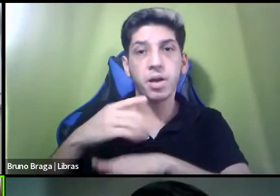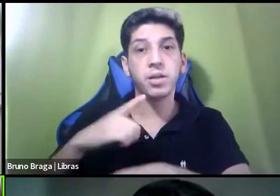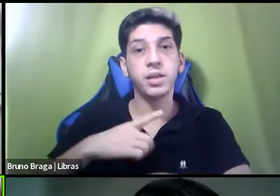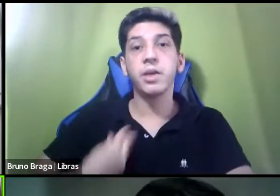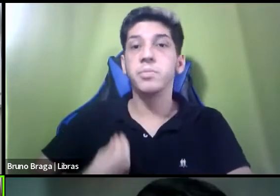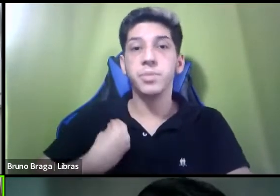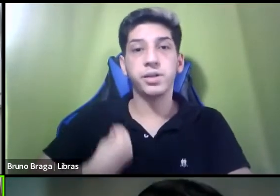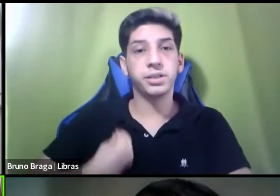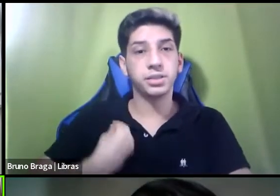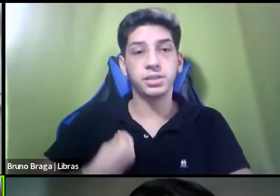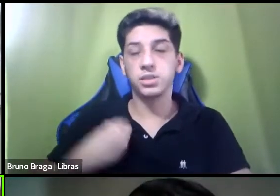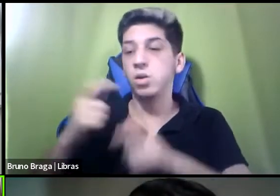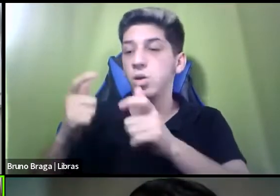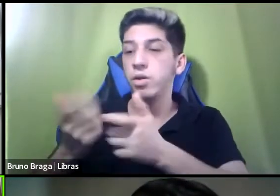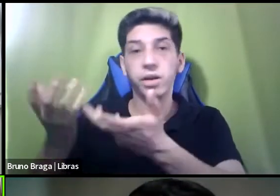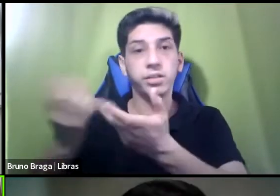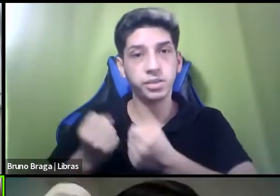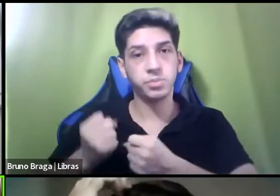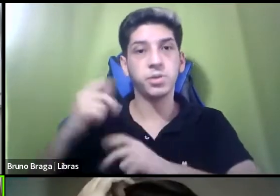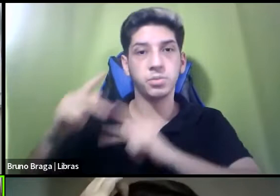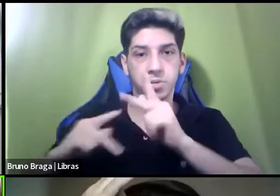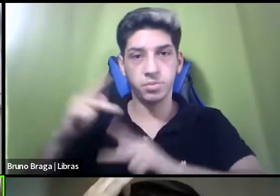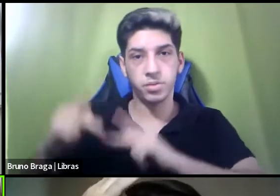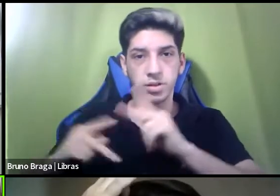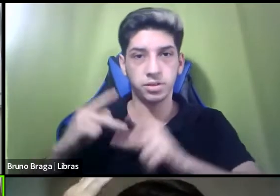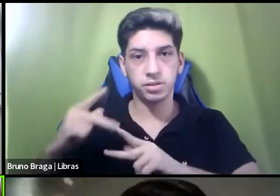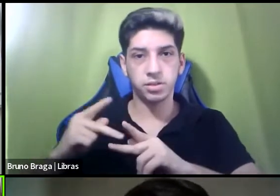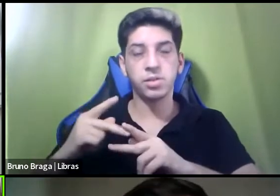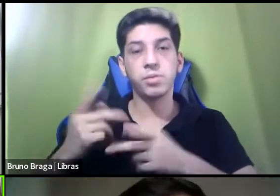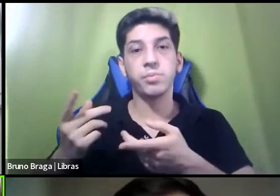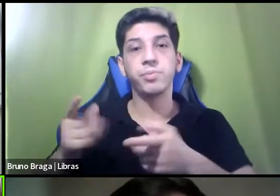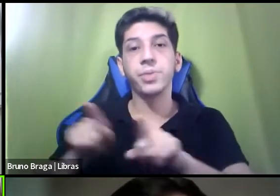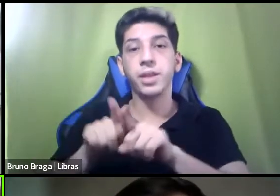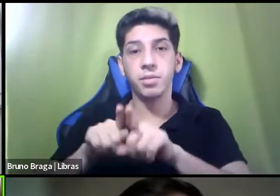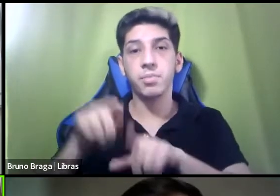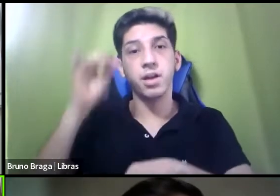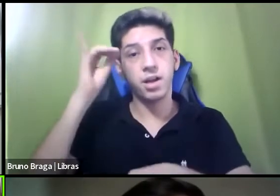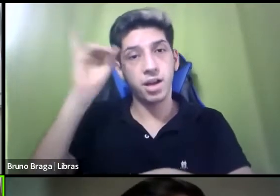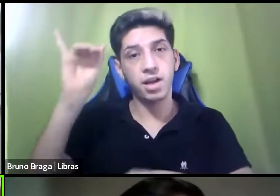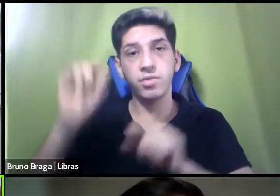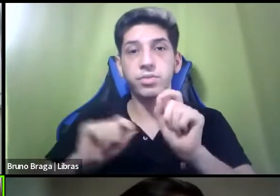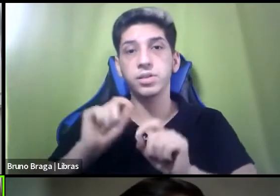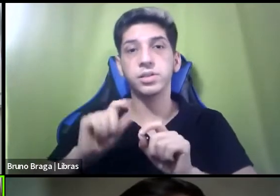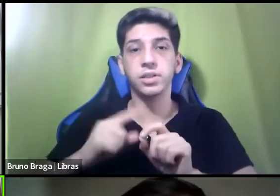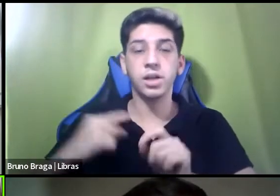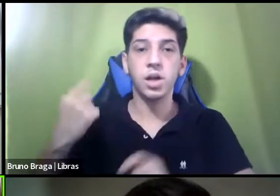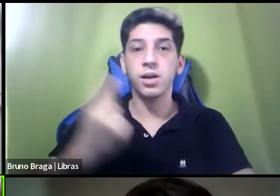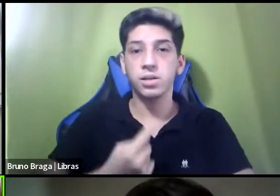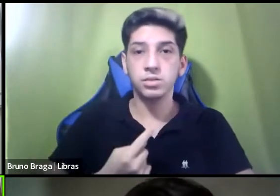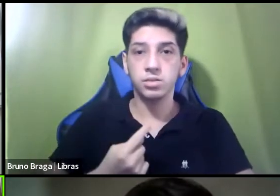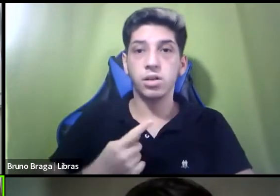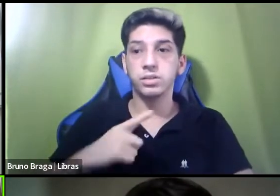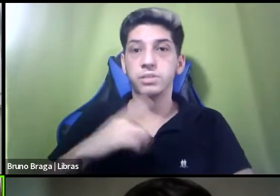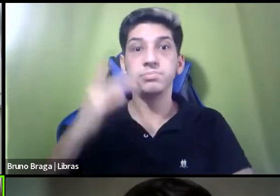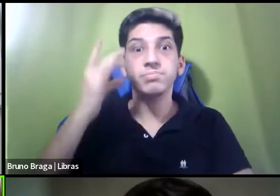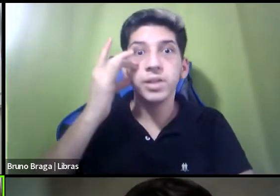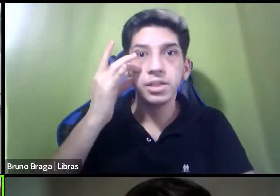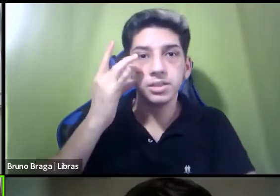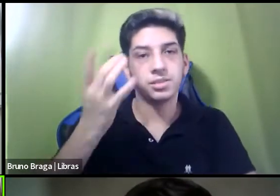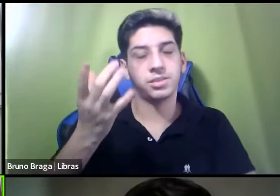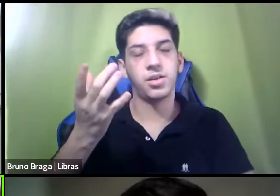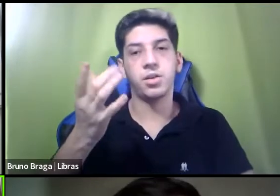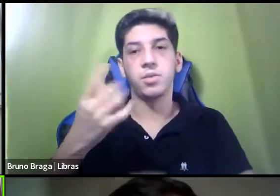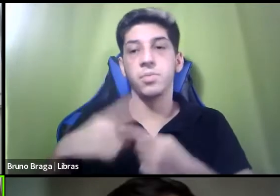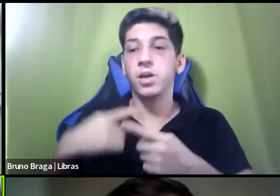locais de atendimento da população sem que necessariamente estejamos ali fisicamente. O que nós